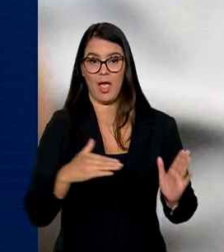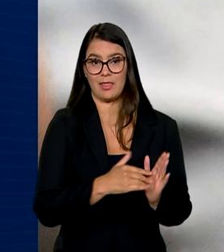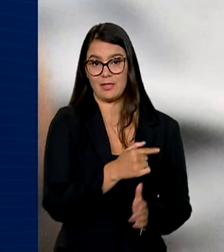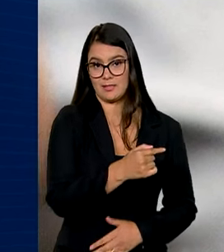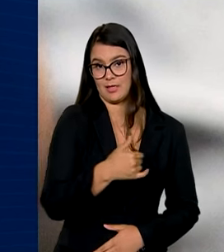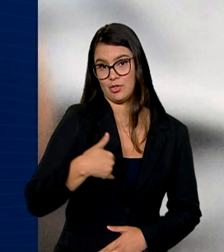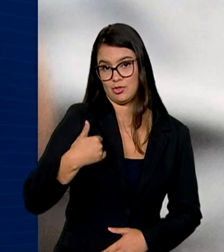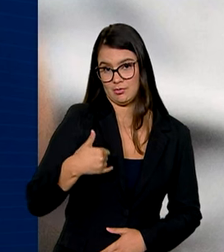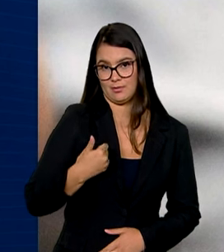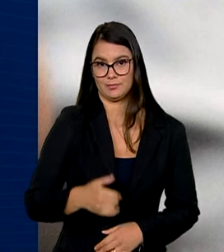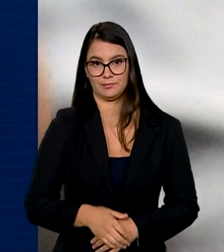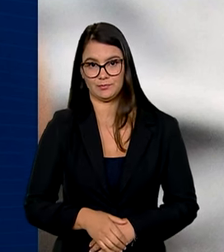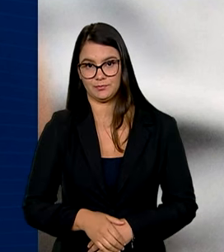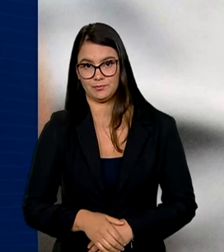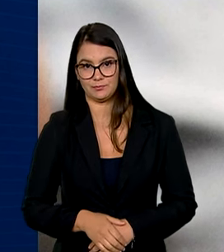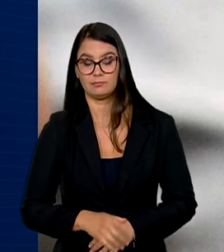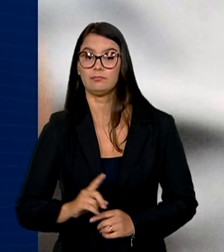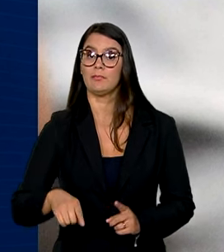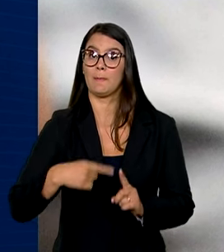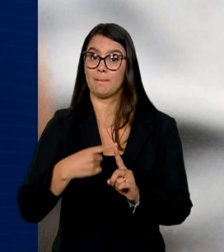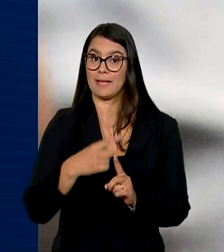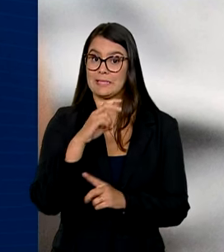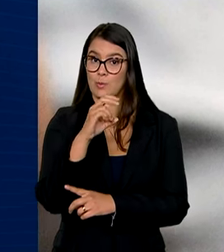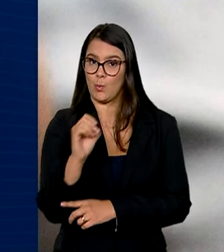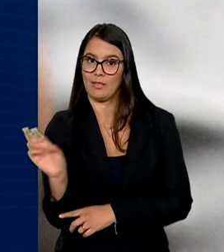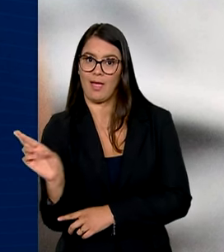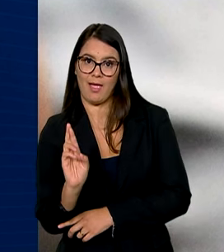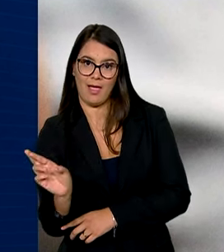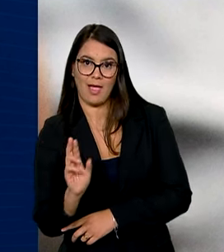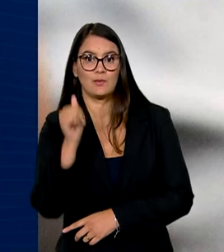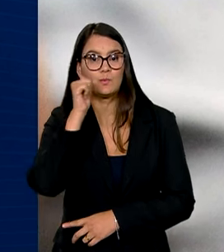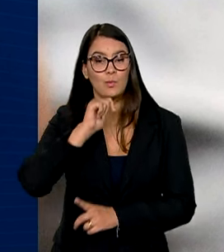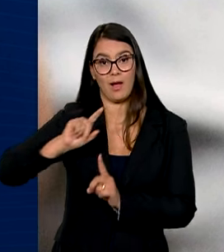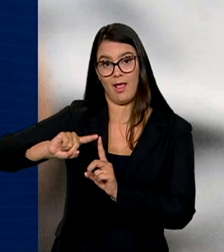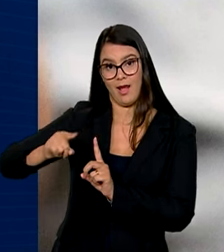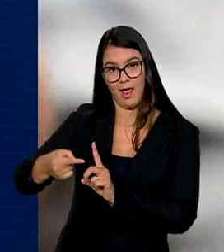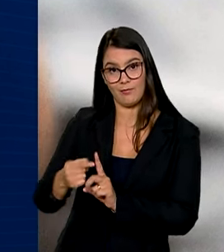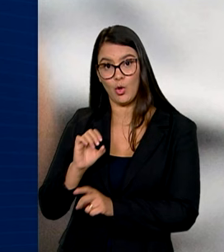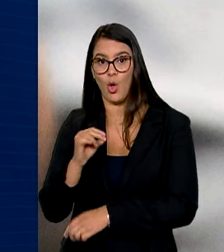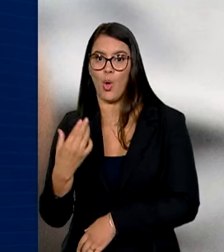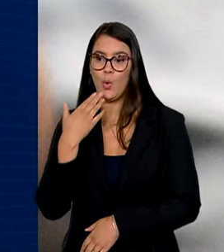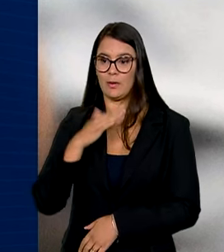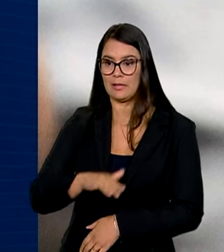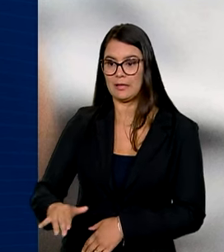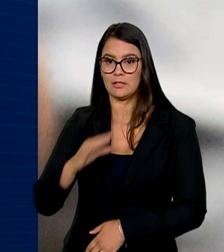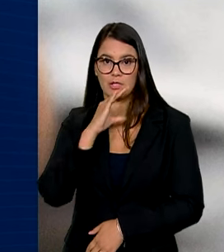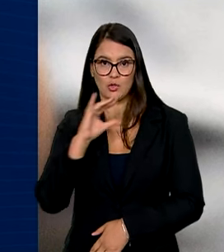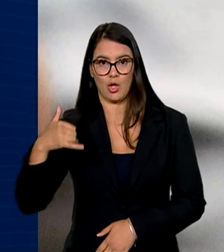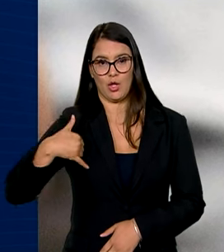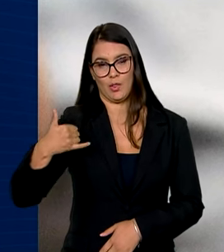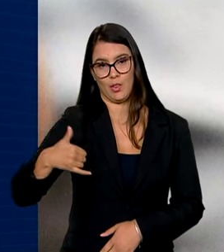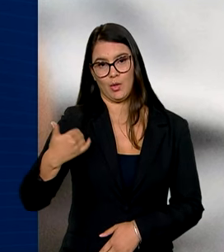7 anos incompletos. E mais R$ para gestantes e crianças e adolescentes com